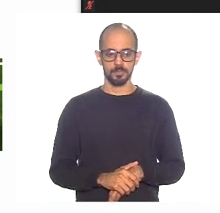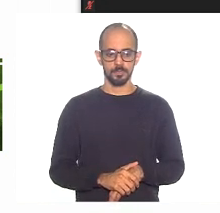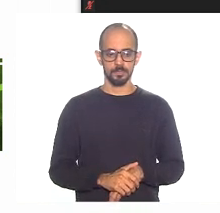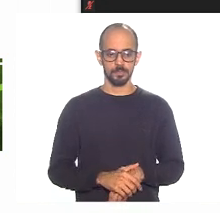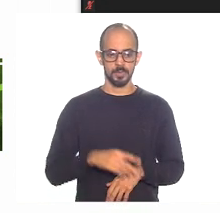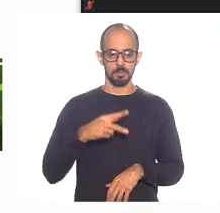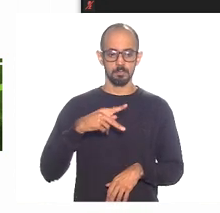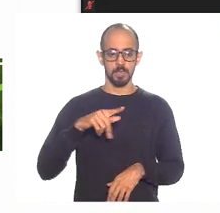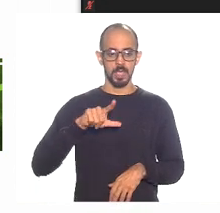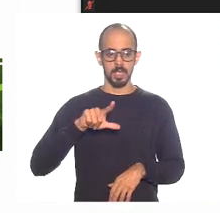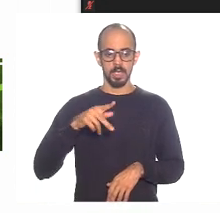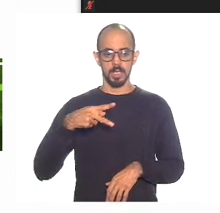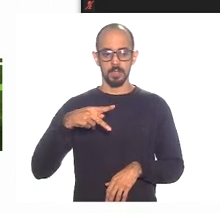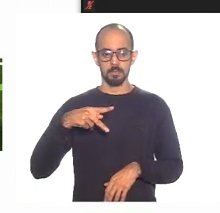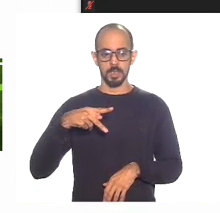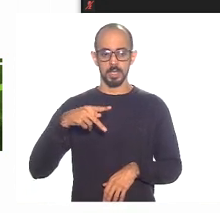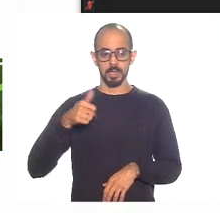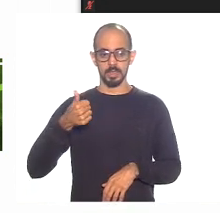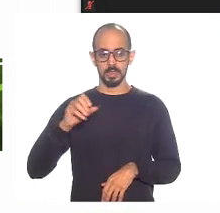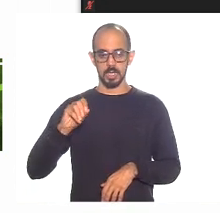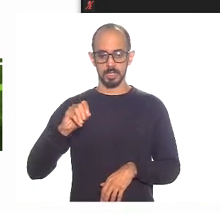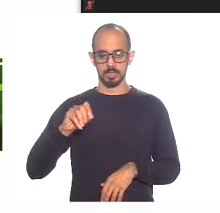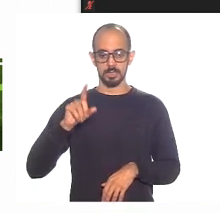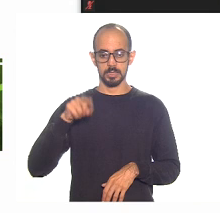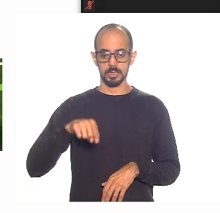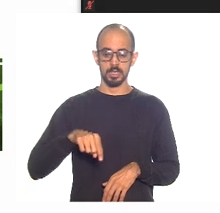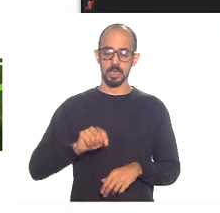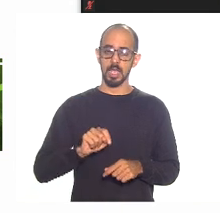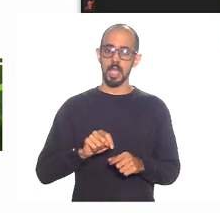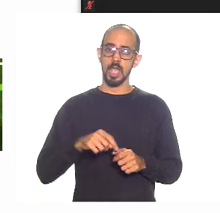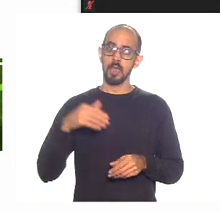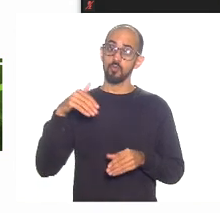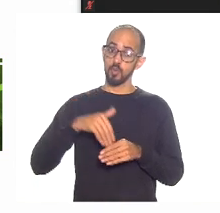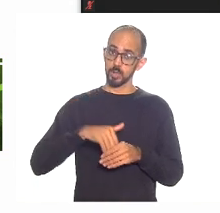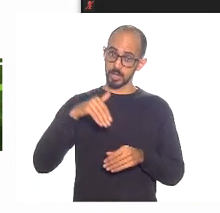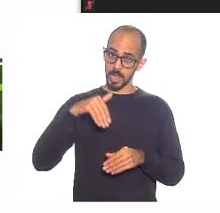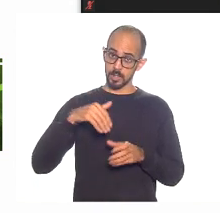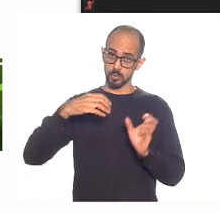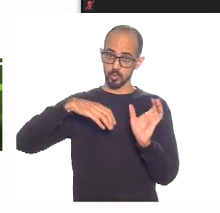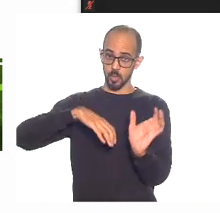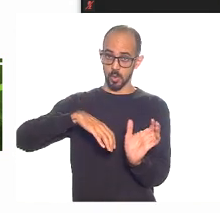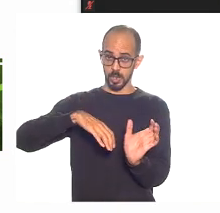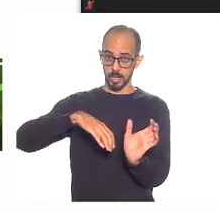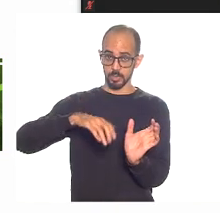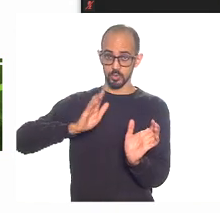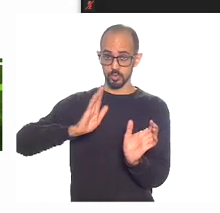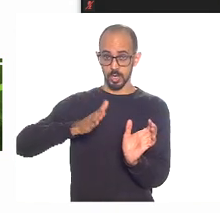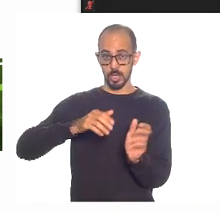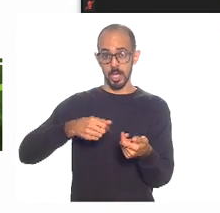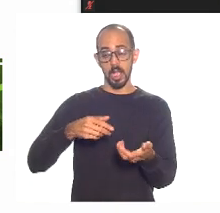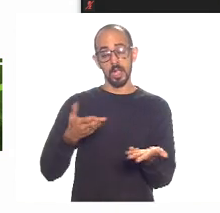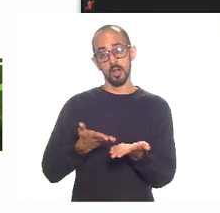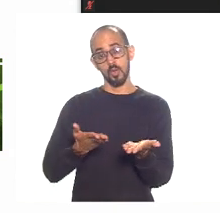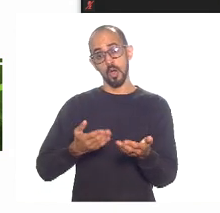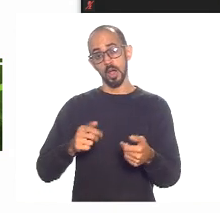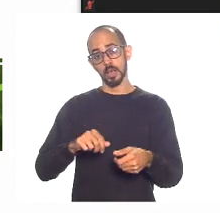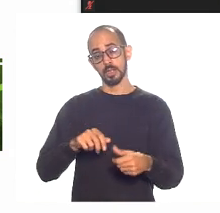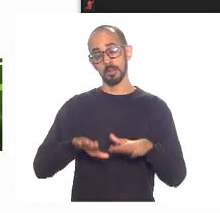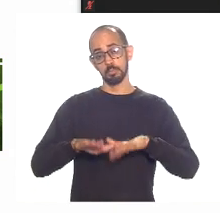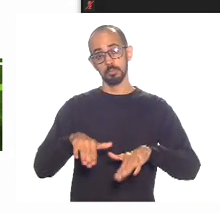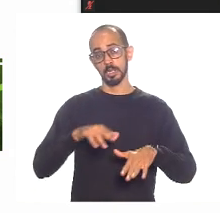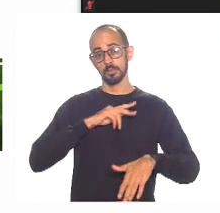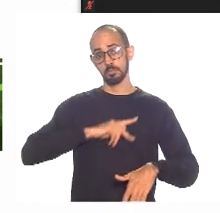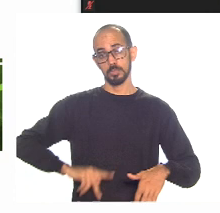Tem esse PLP 10, que foi um PLP que foi já votado no Congresso, depende do presidente da República sancionar,